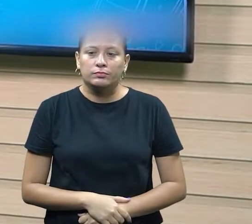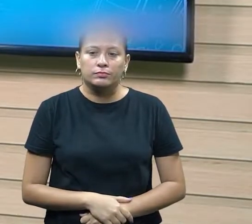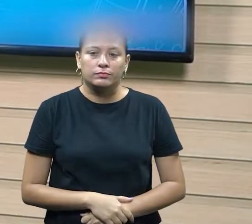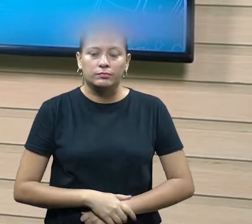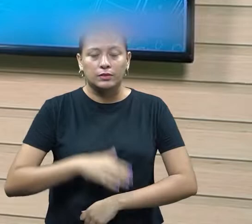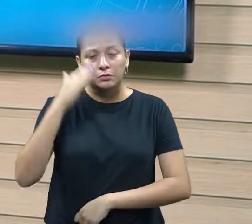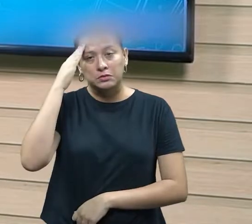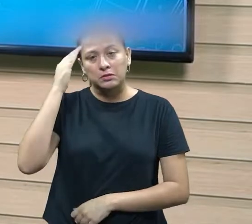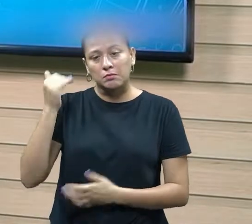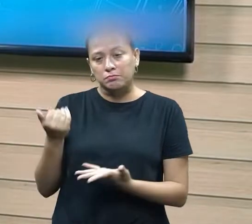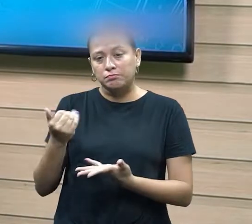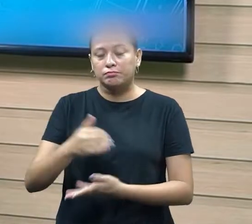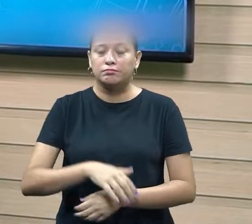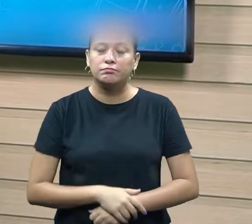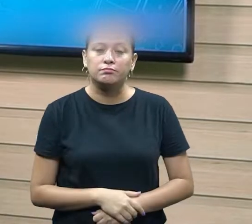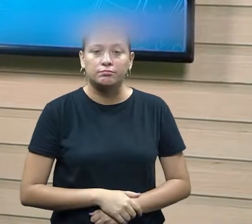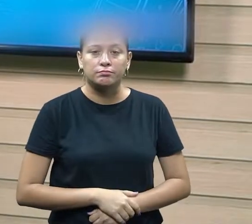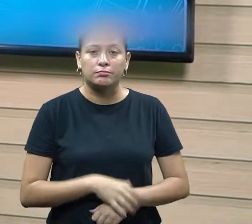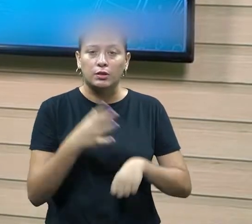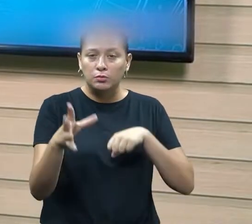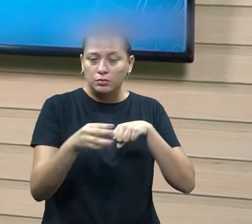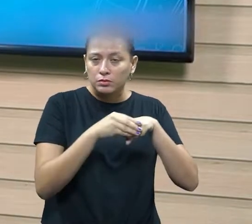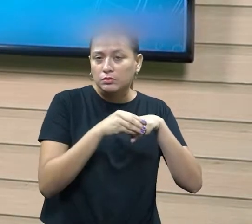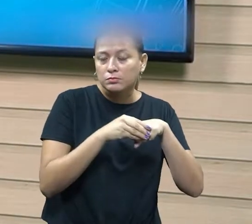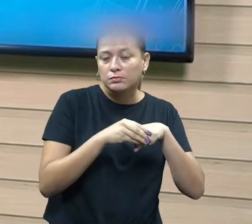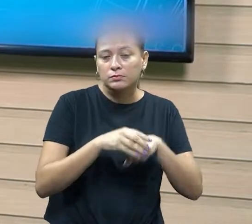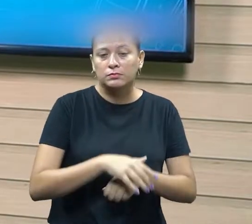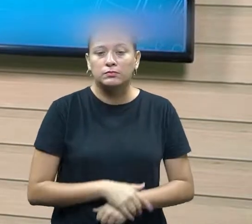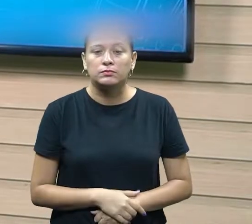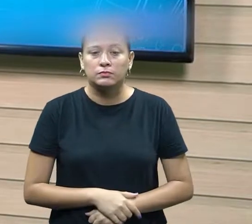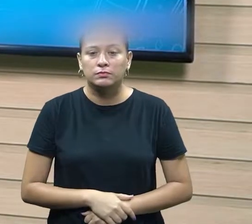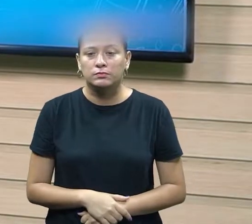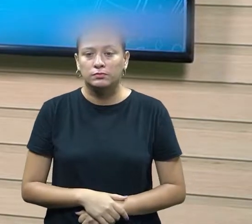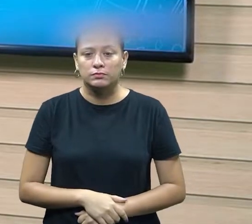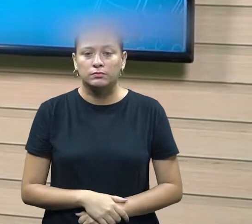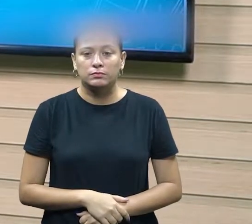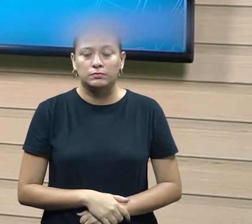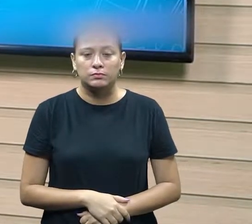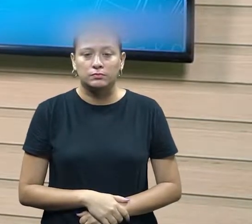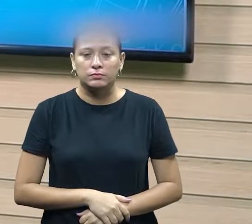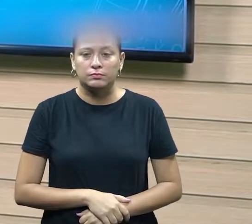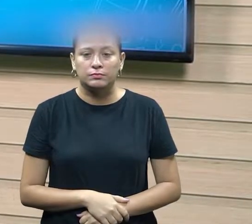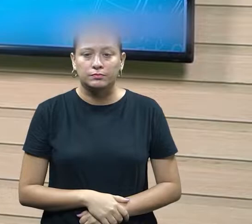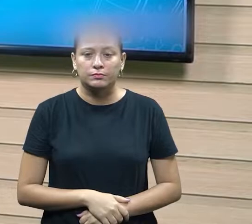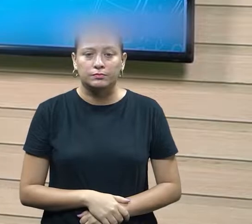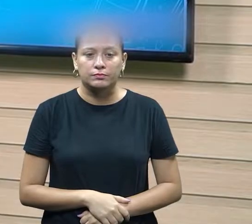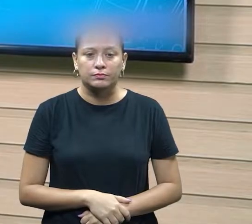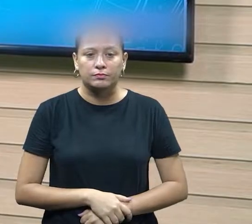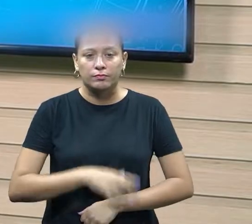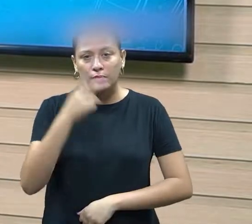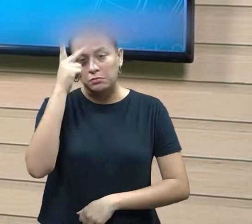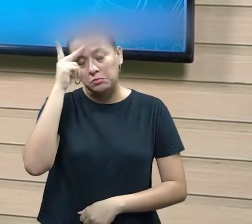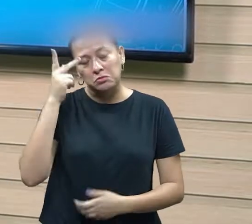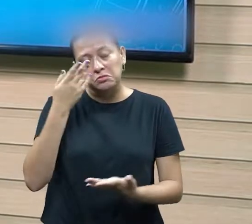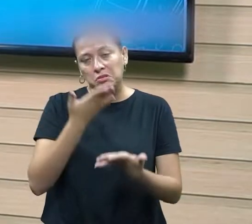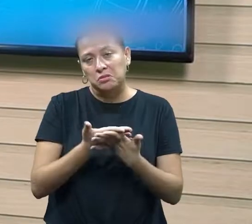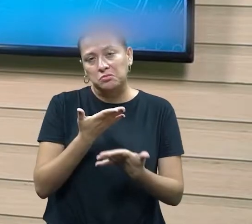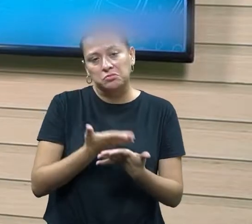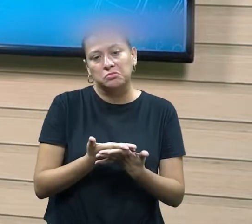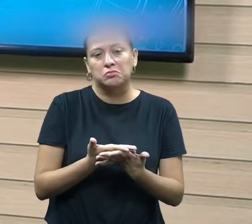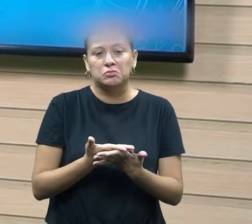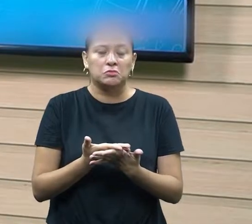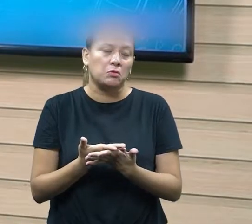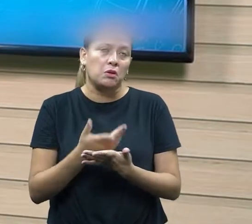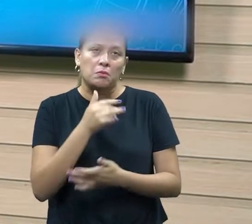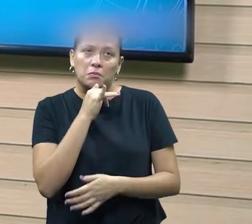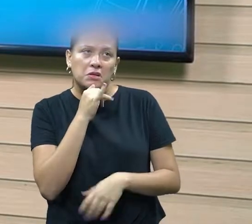empresa a sabedoria o conhecimento e muitas das vezes vamos pensar isso na linha da ciência a pessoa que estuda vamos dizer